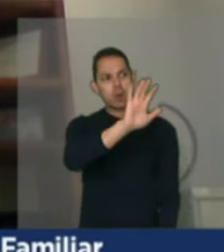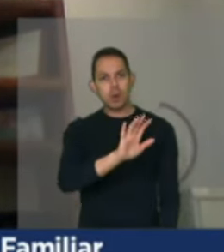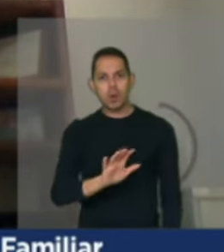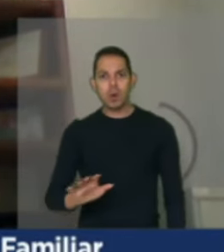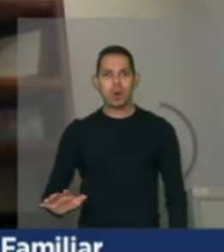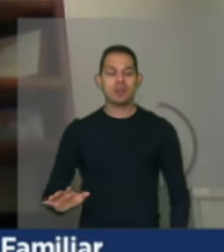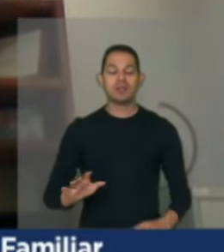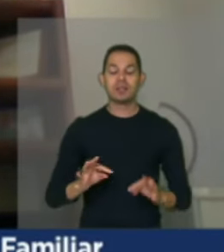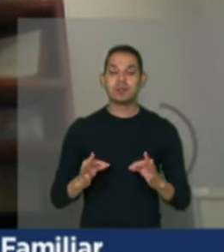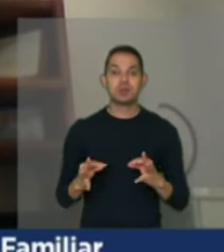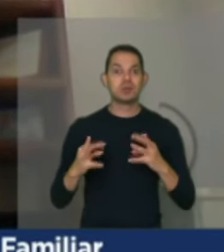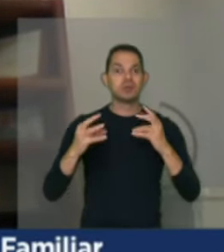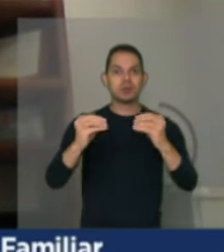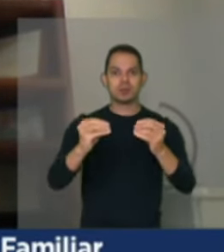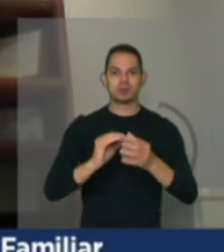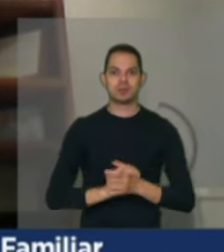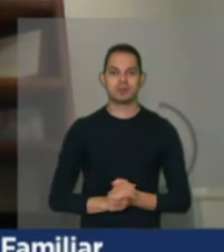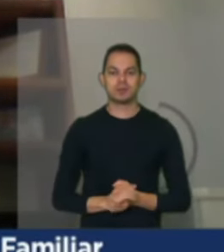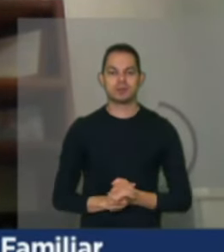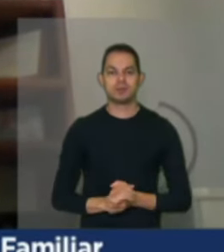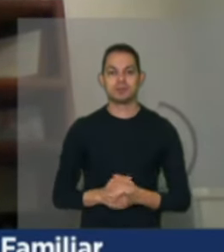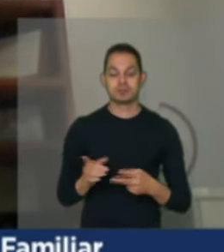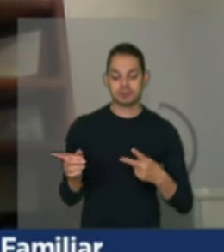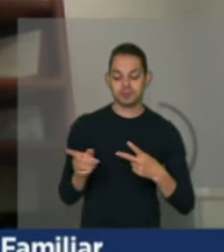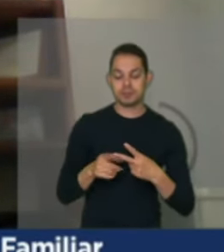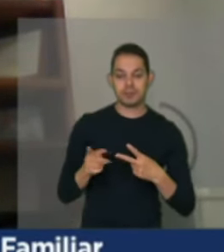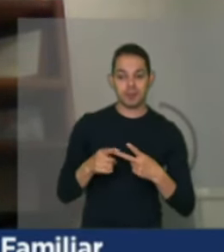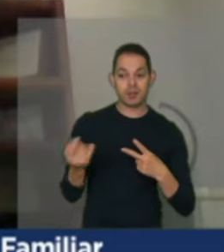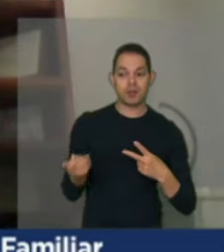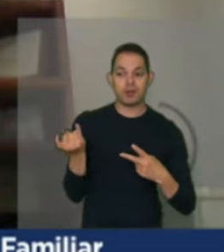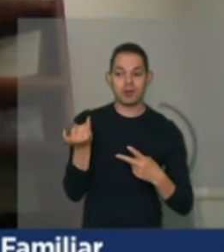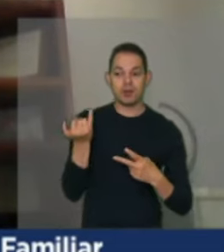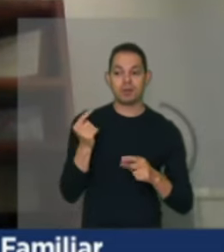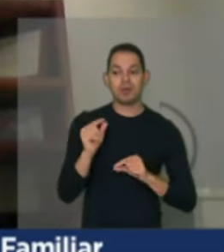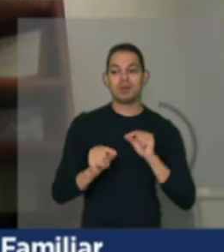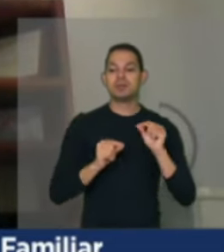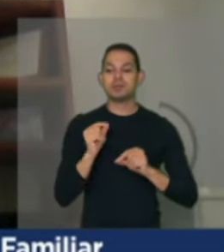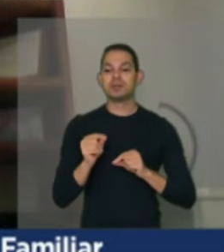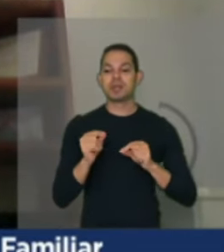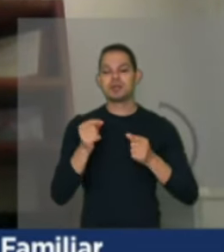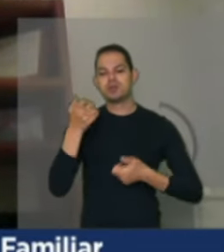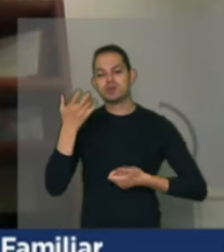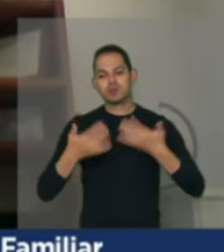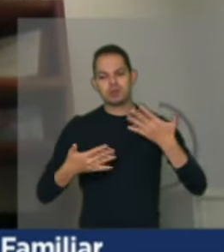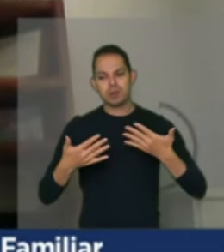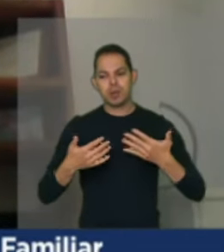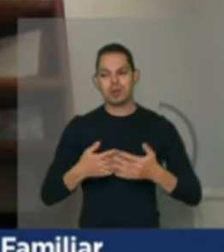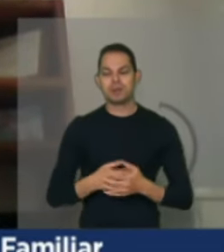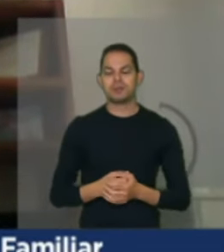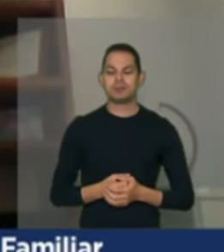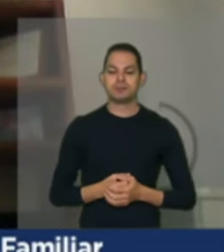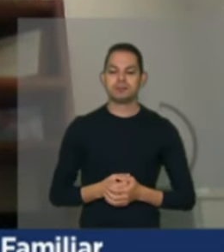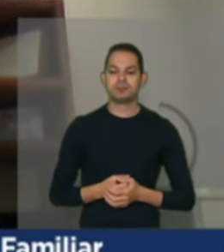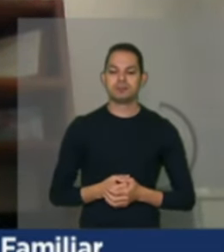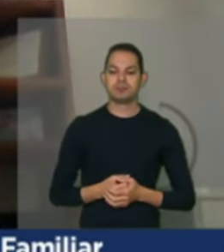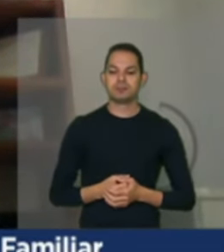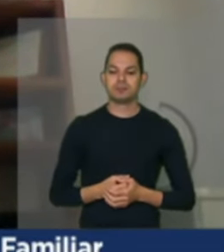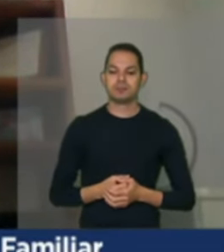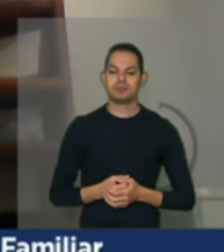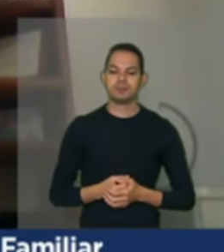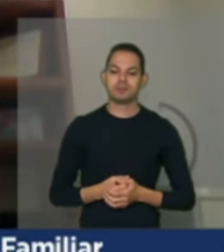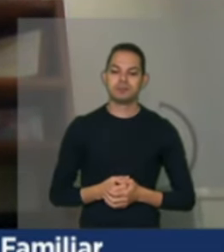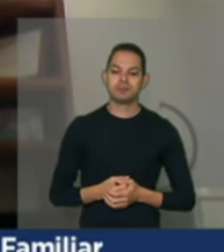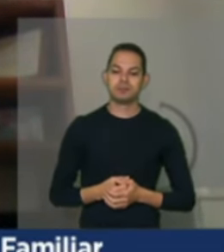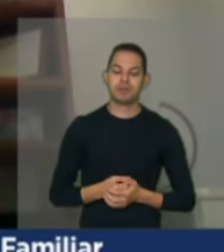Estado brasileiro. O segundo elemento importante a ser apresentado e discutido é sobre a